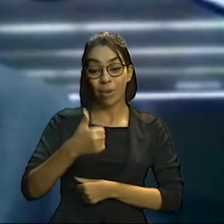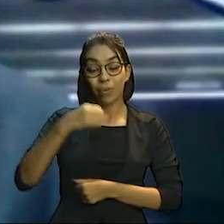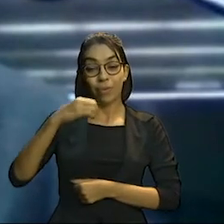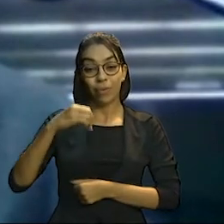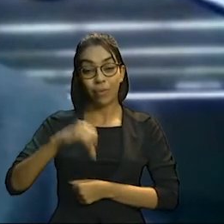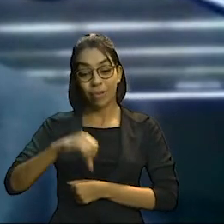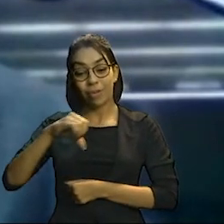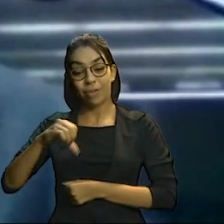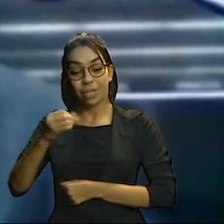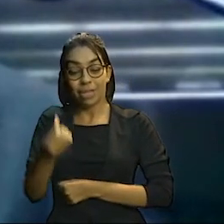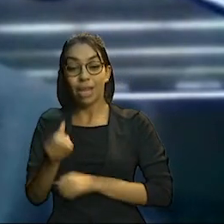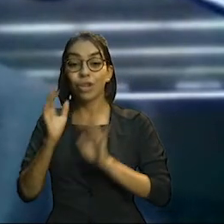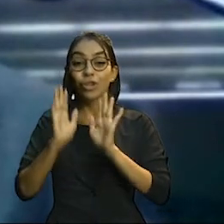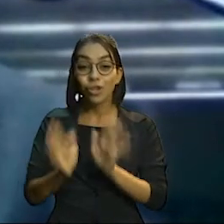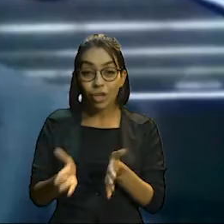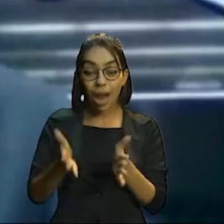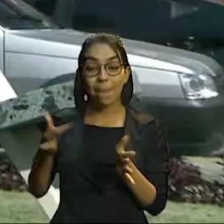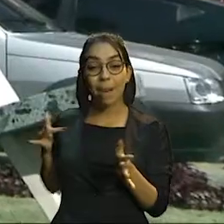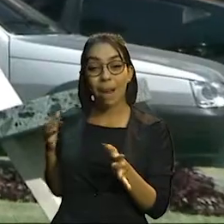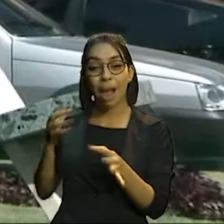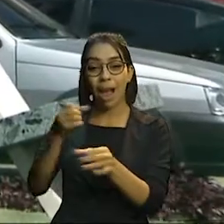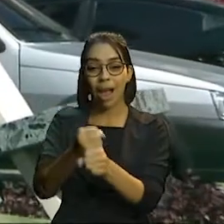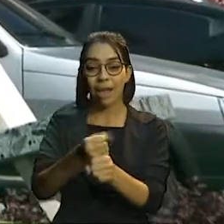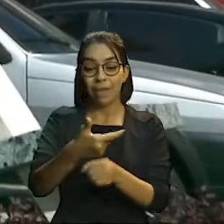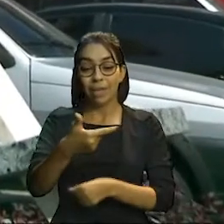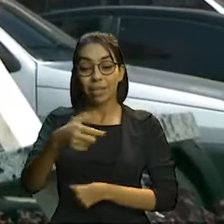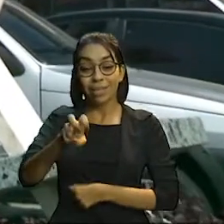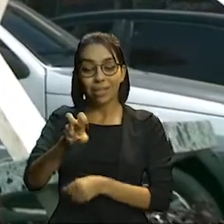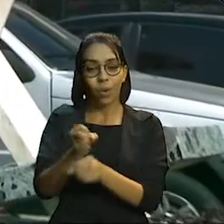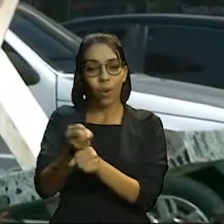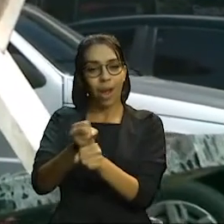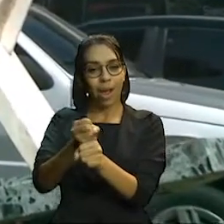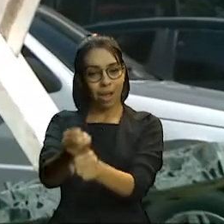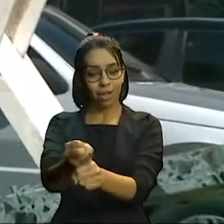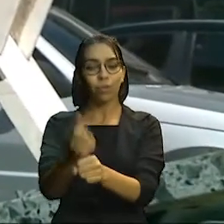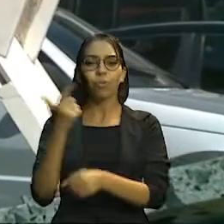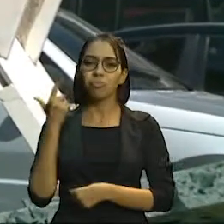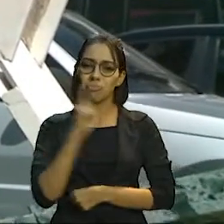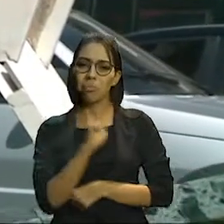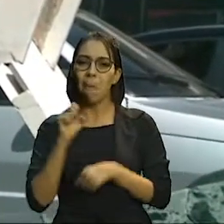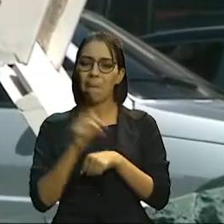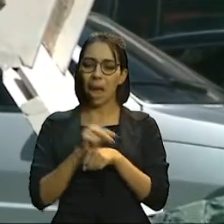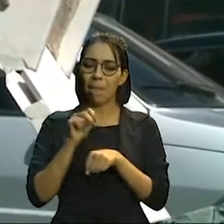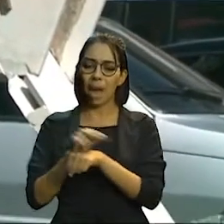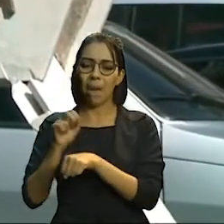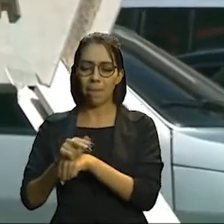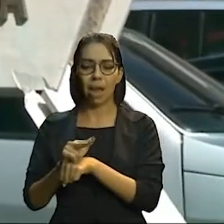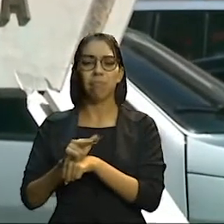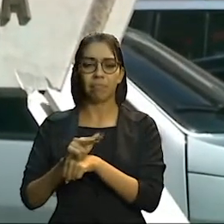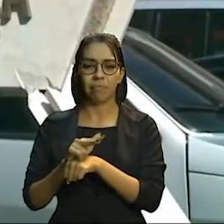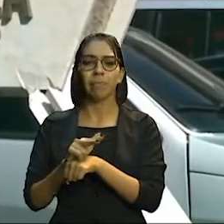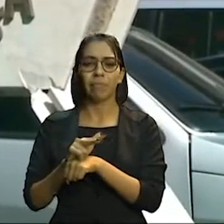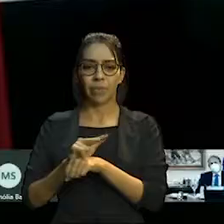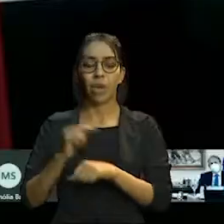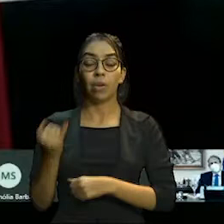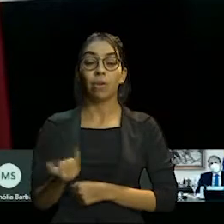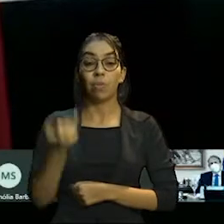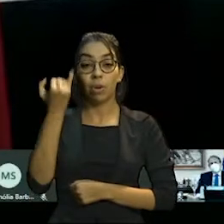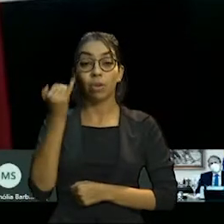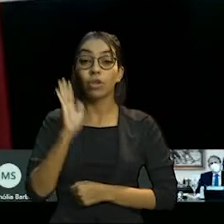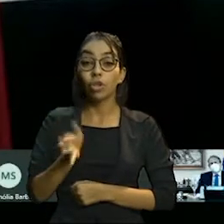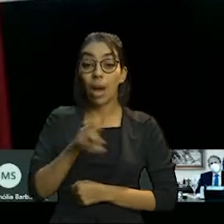Ao longo desses 25 anos de carreira, ocupou cargos importantes na instituição. Foi presidente da Associação